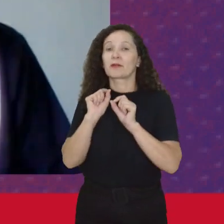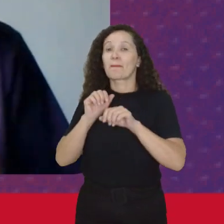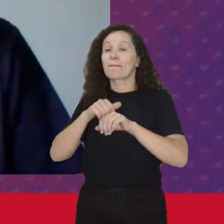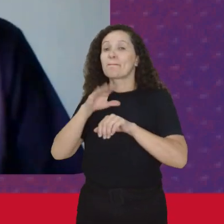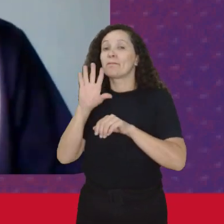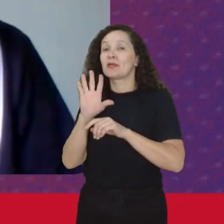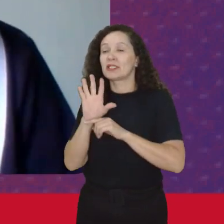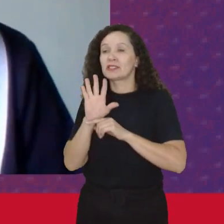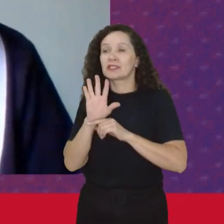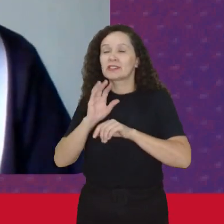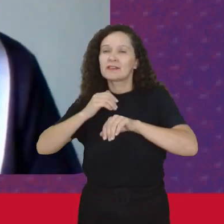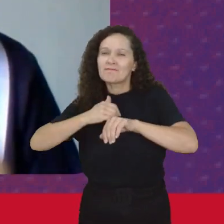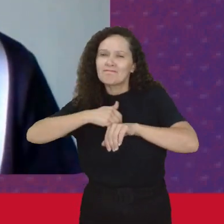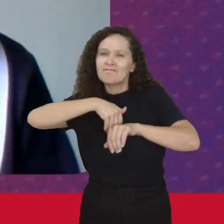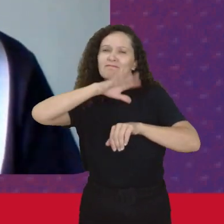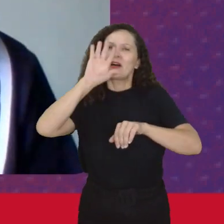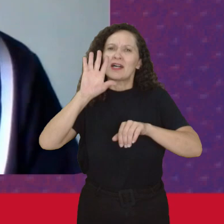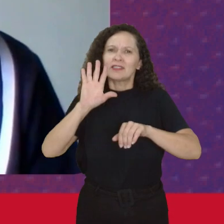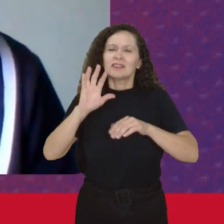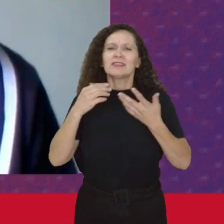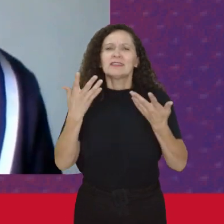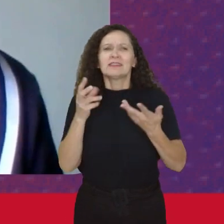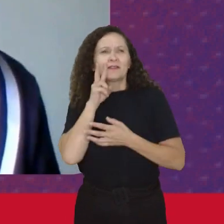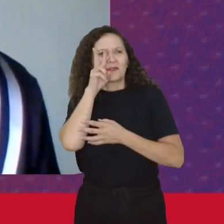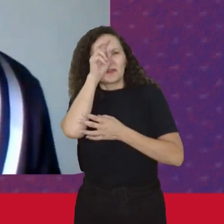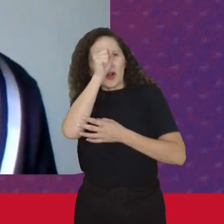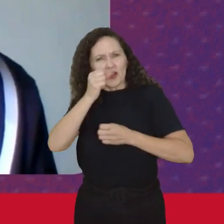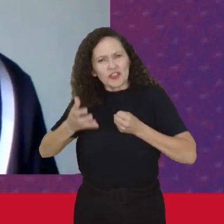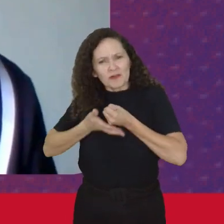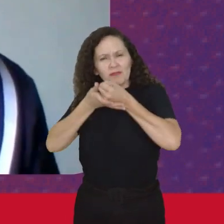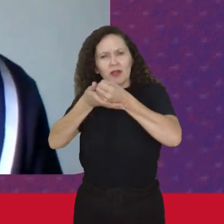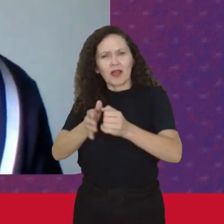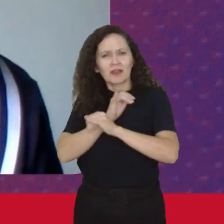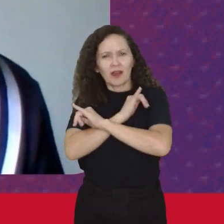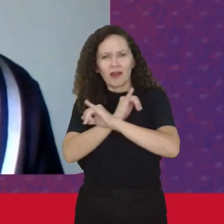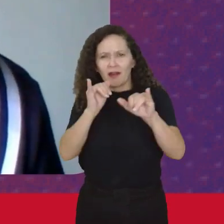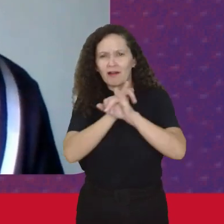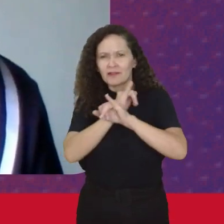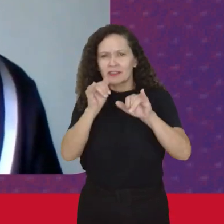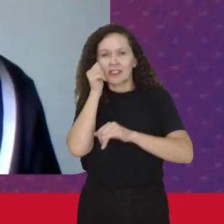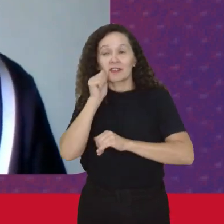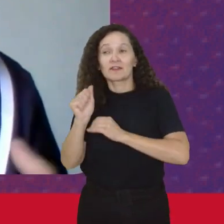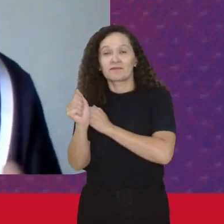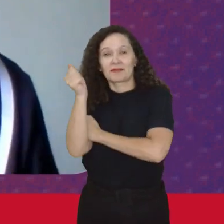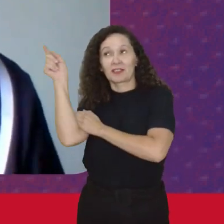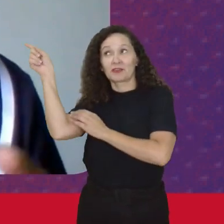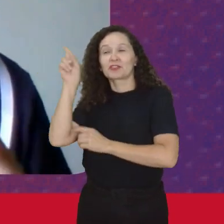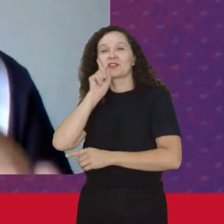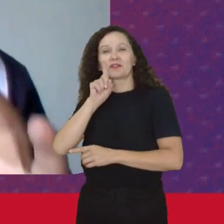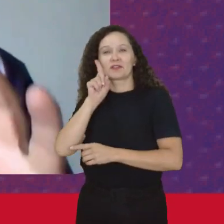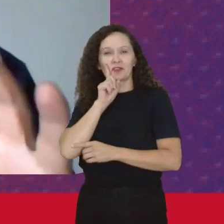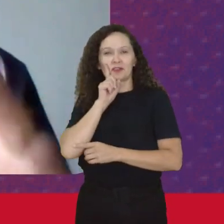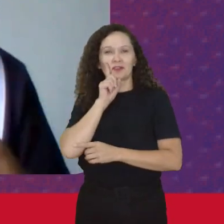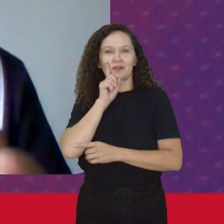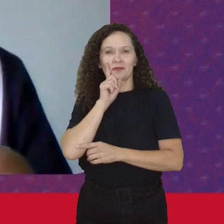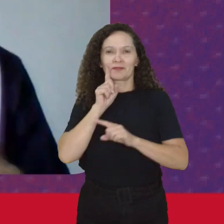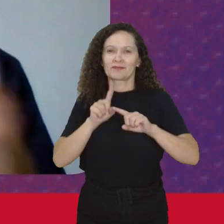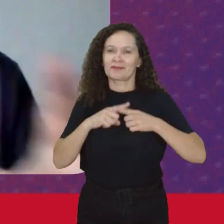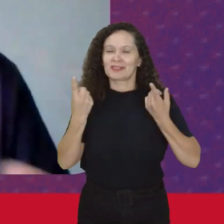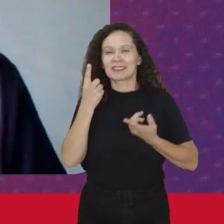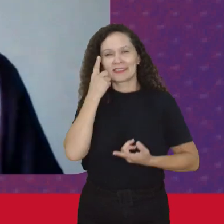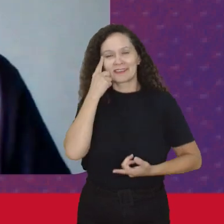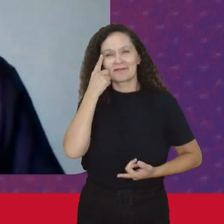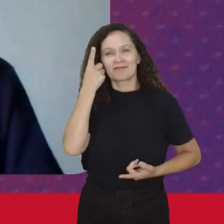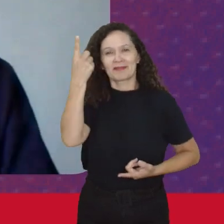cunhada Mais assim Plasmada Mais falada Pelas feministas Dos Estados Unidos Mas era uma ideia